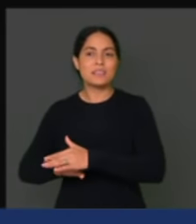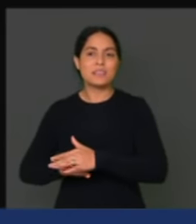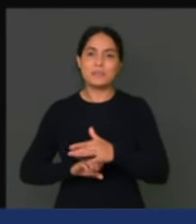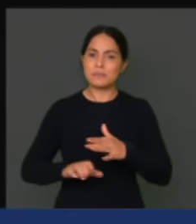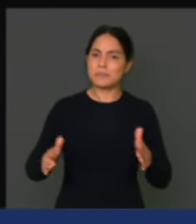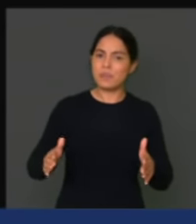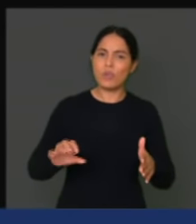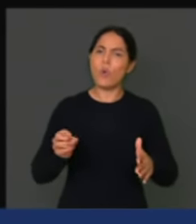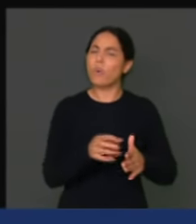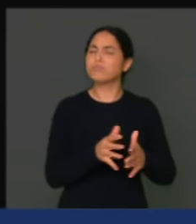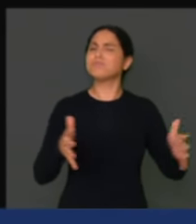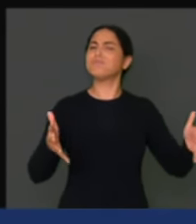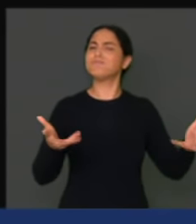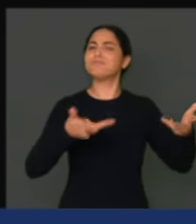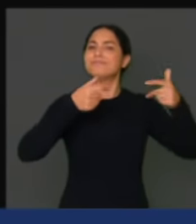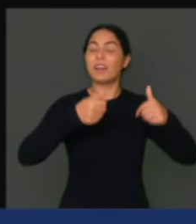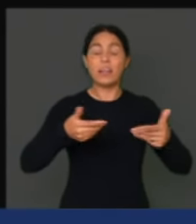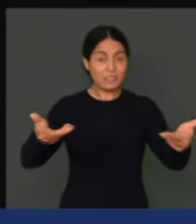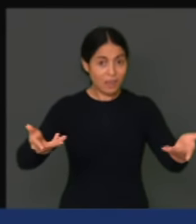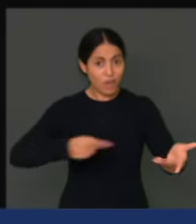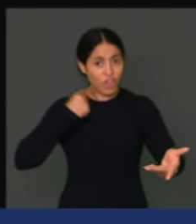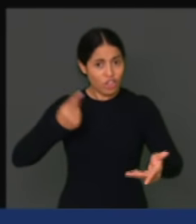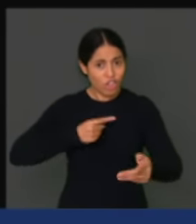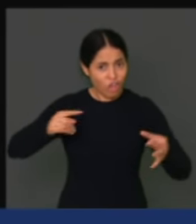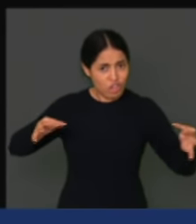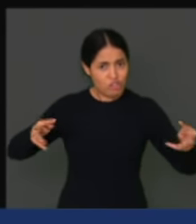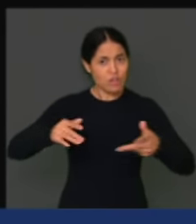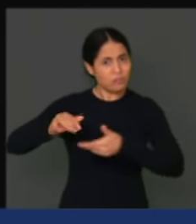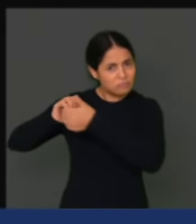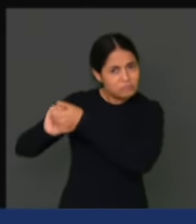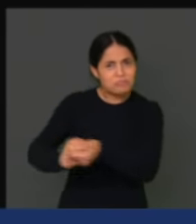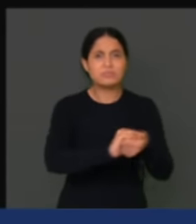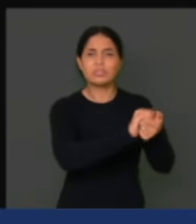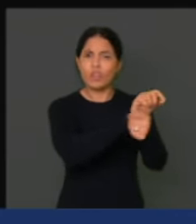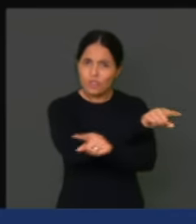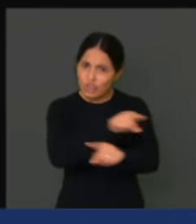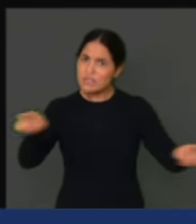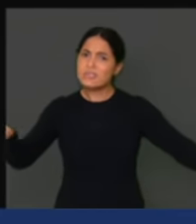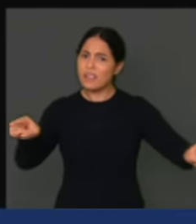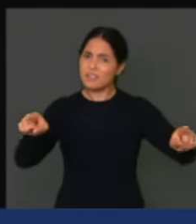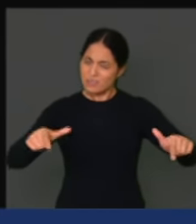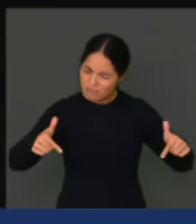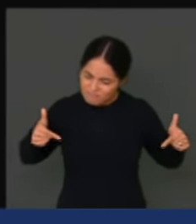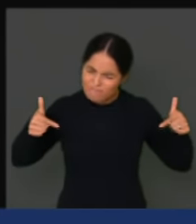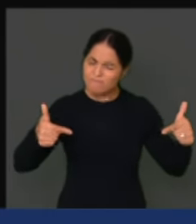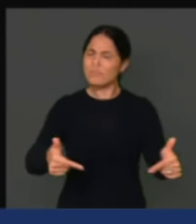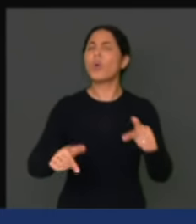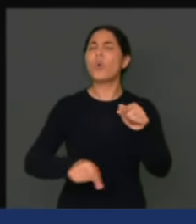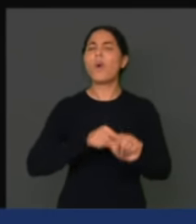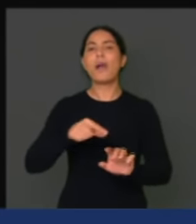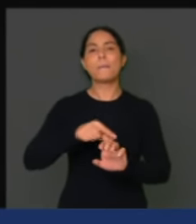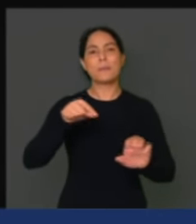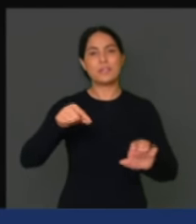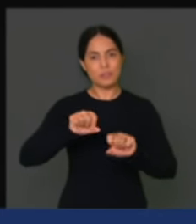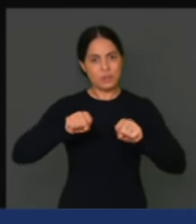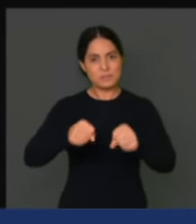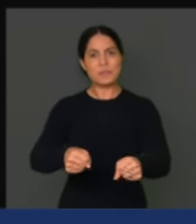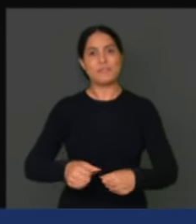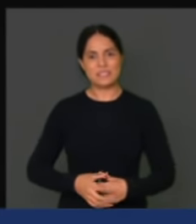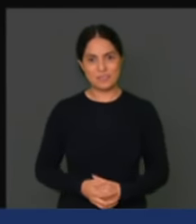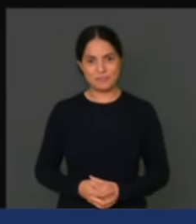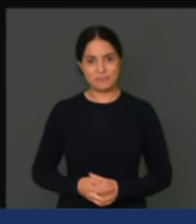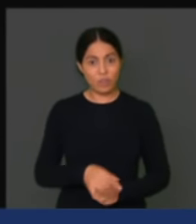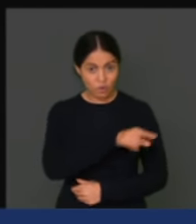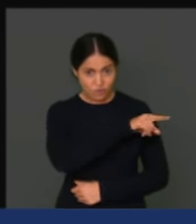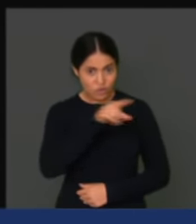Então, eu quero cumprimentar a todos aqueles que labutam em defesa do empreendedorismo, que é a